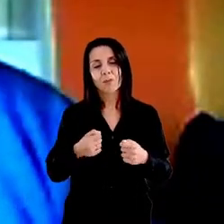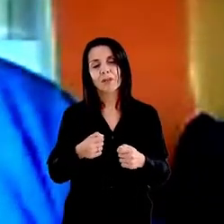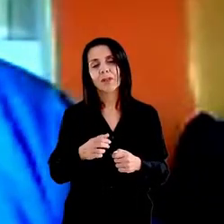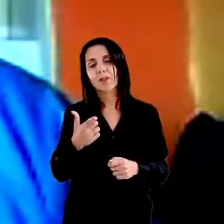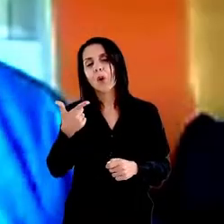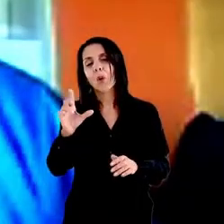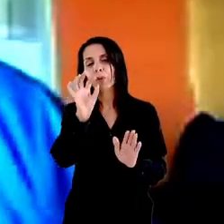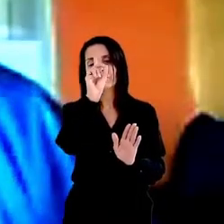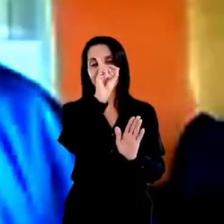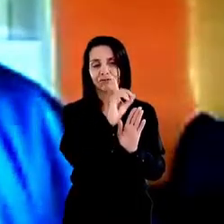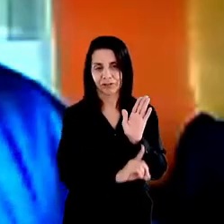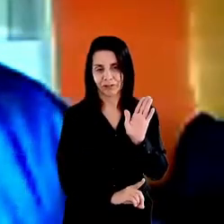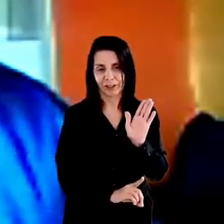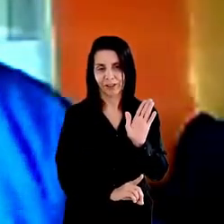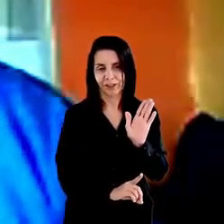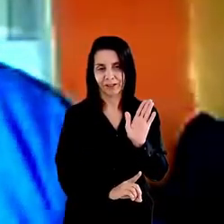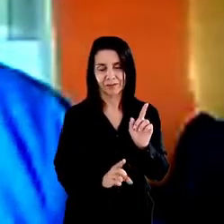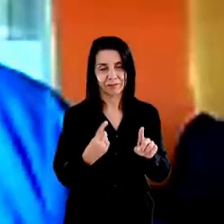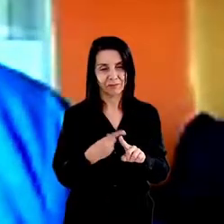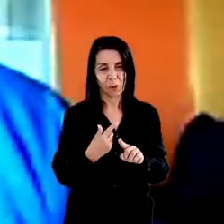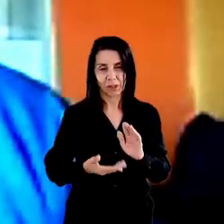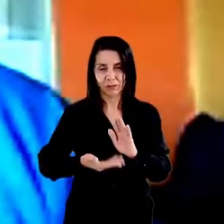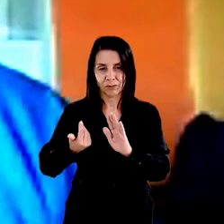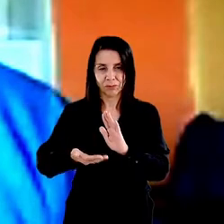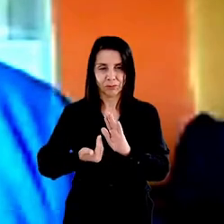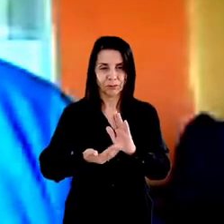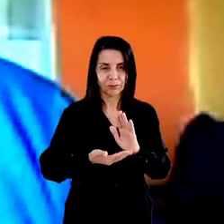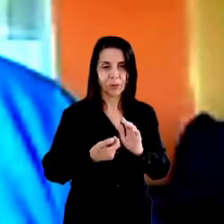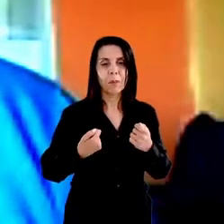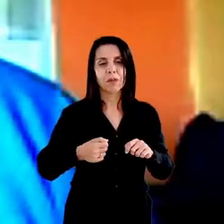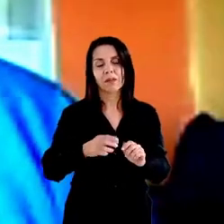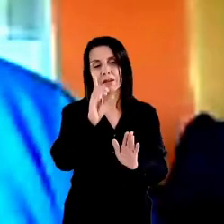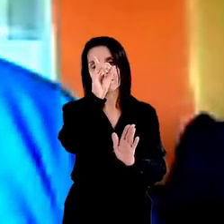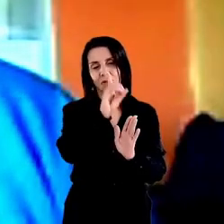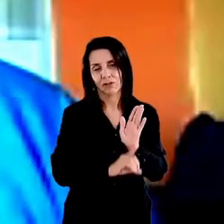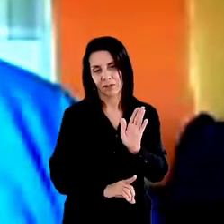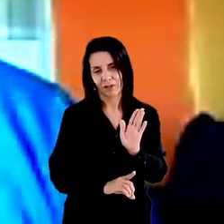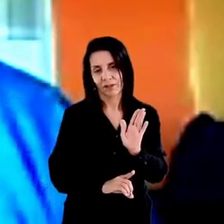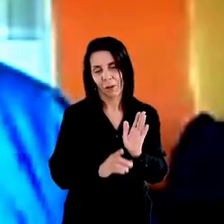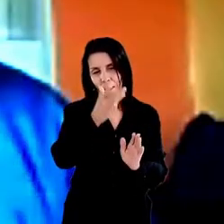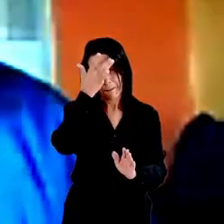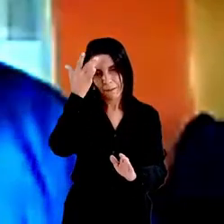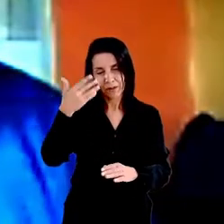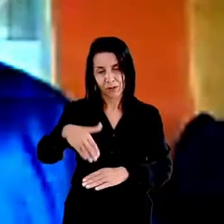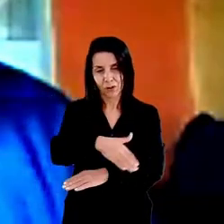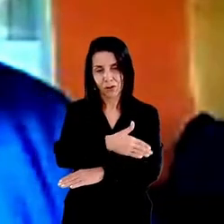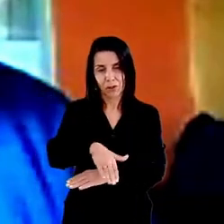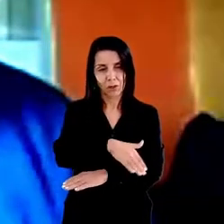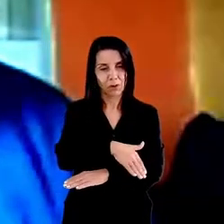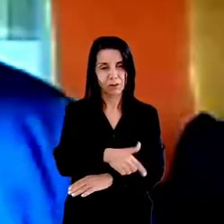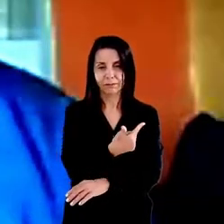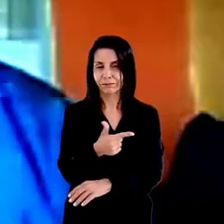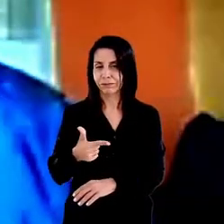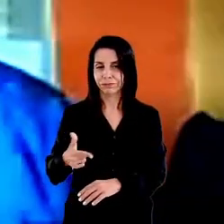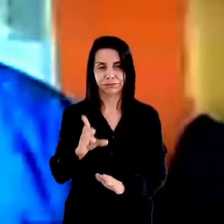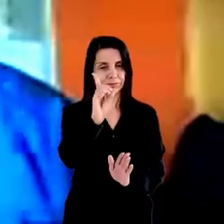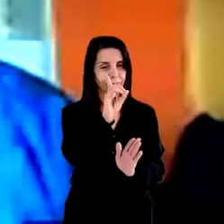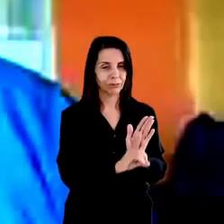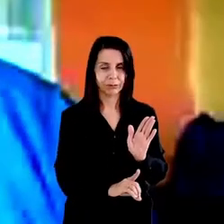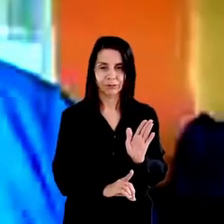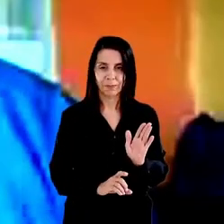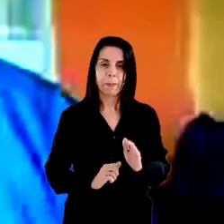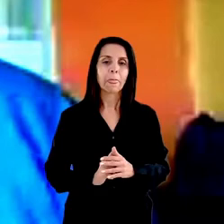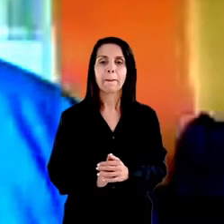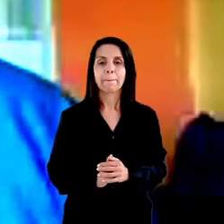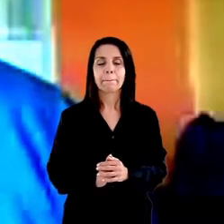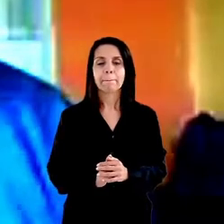sonegados e mesmo retirados da população em situação de rua. Eu queria aqui fazer uma memória rápida de alguns trabalhos